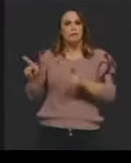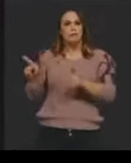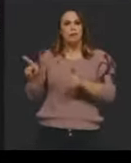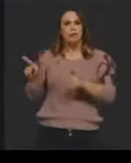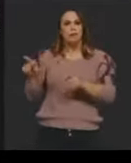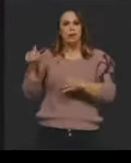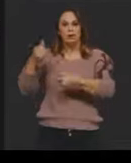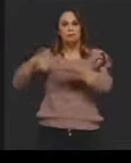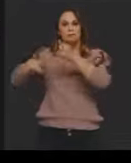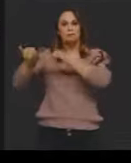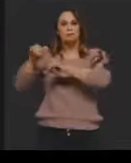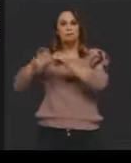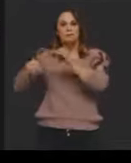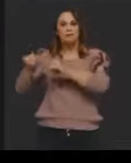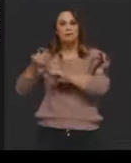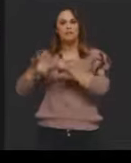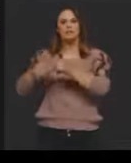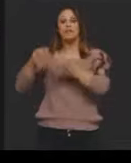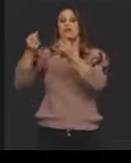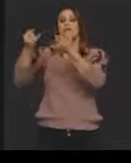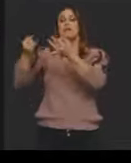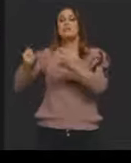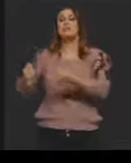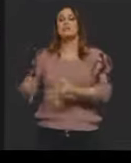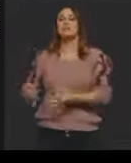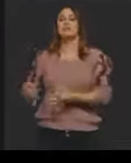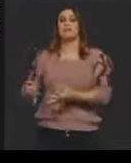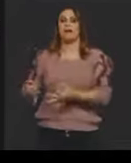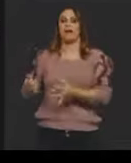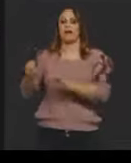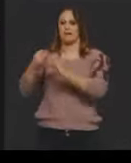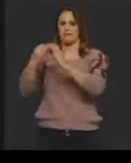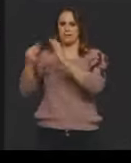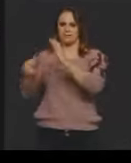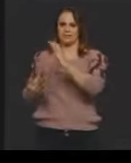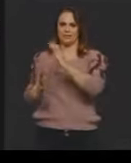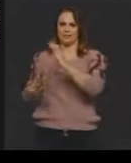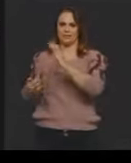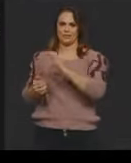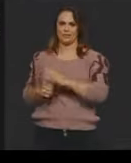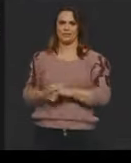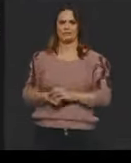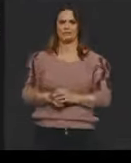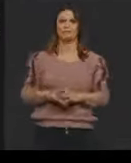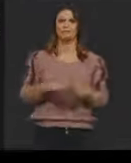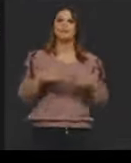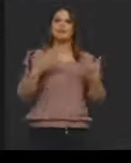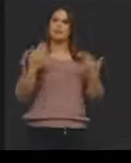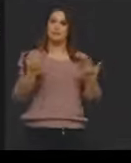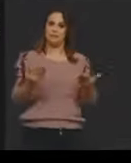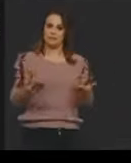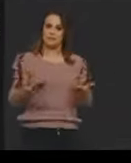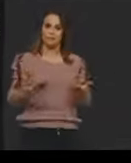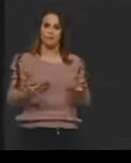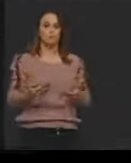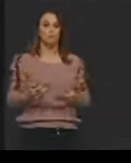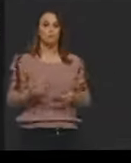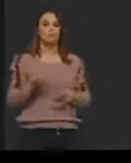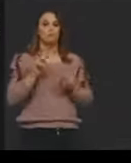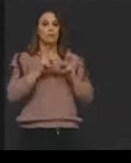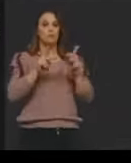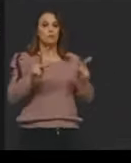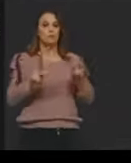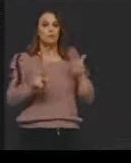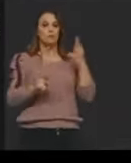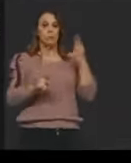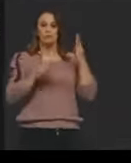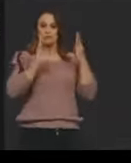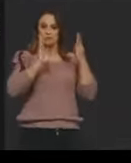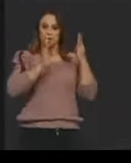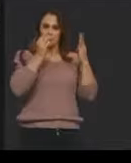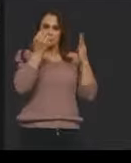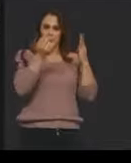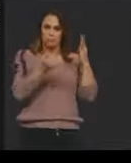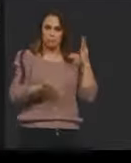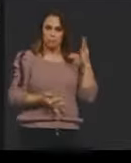como que vai ser feita essa separação. Então, como o Vinícius falou, esses fragmentos de DNA vão ser depositados sobre